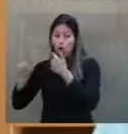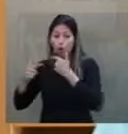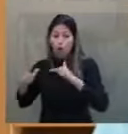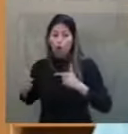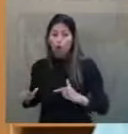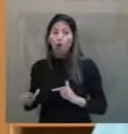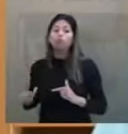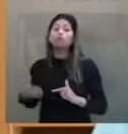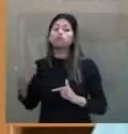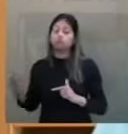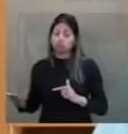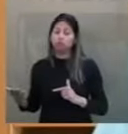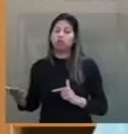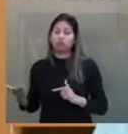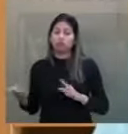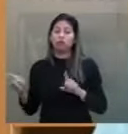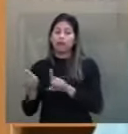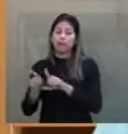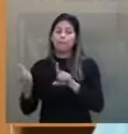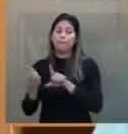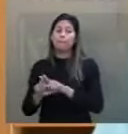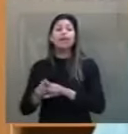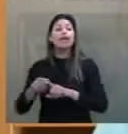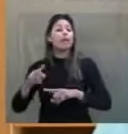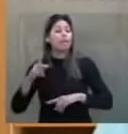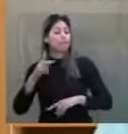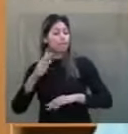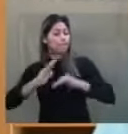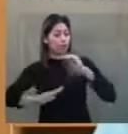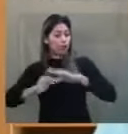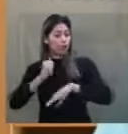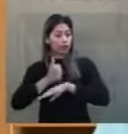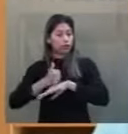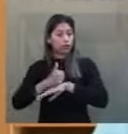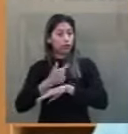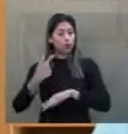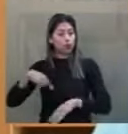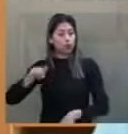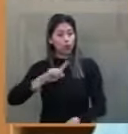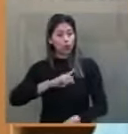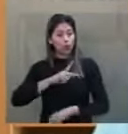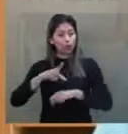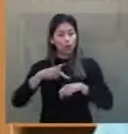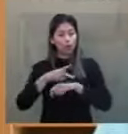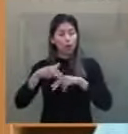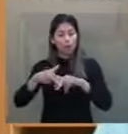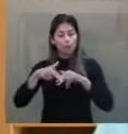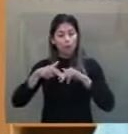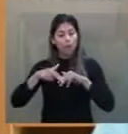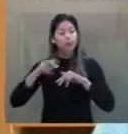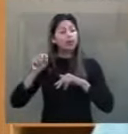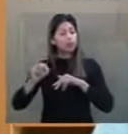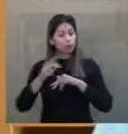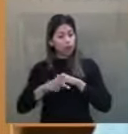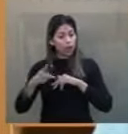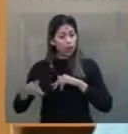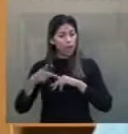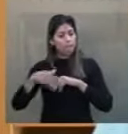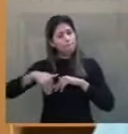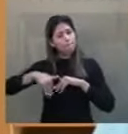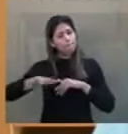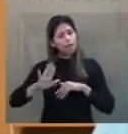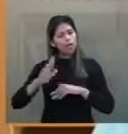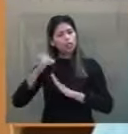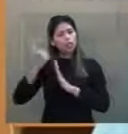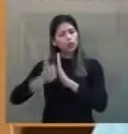profissões em nosso país. Portanto, impor a esses profissionais mais uma despesa